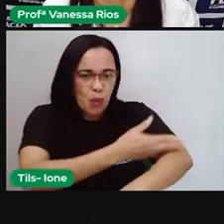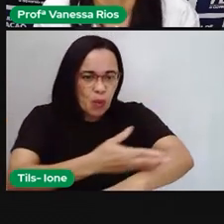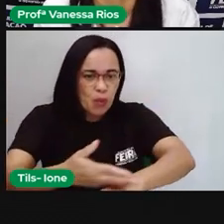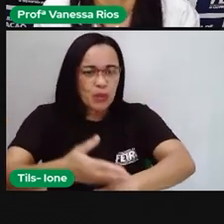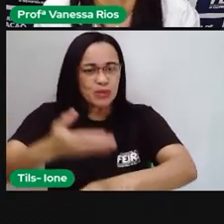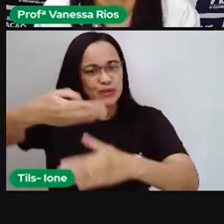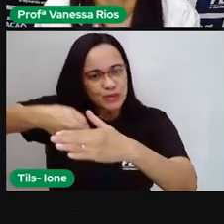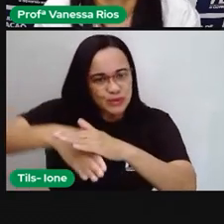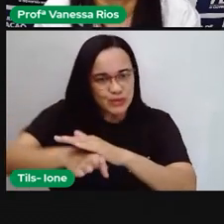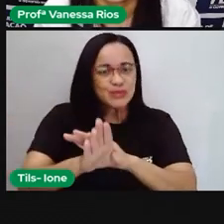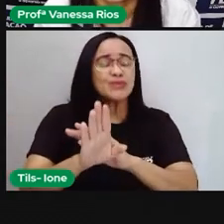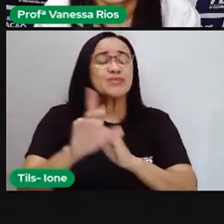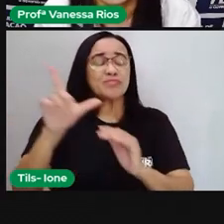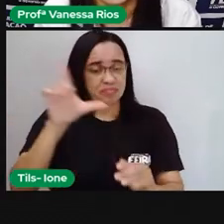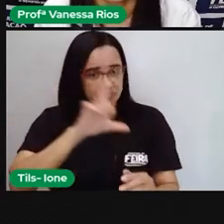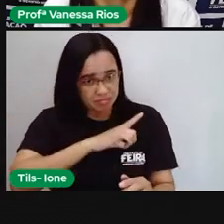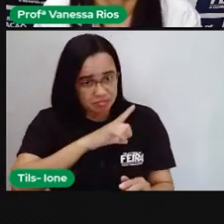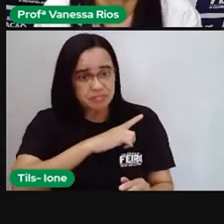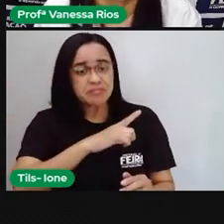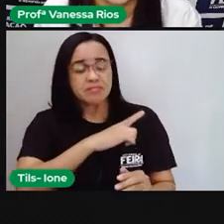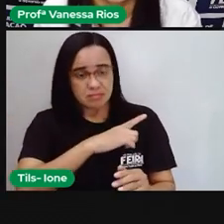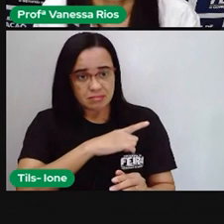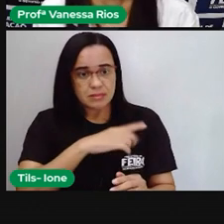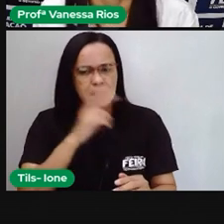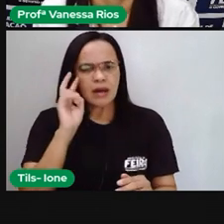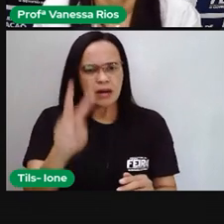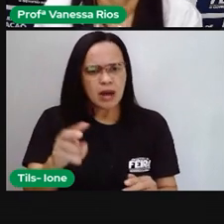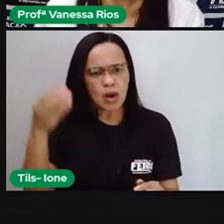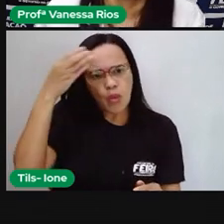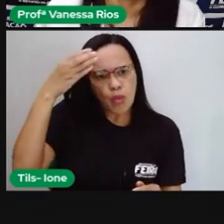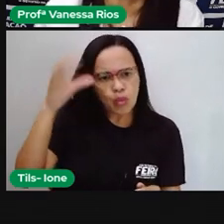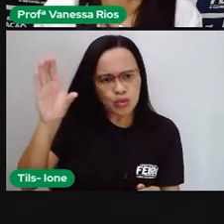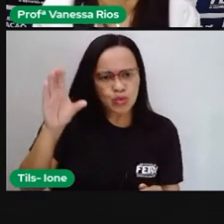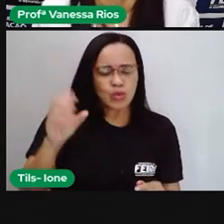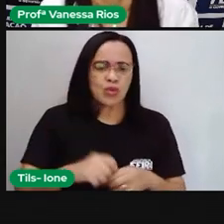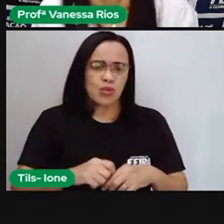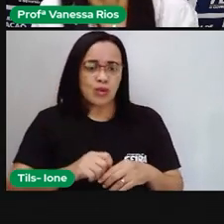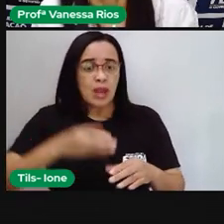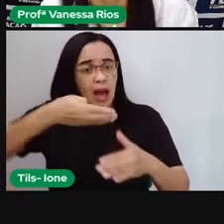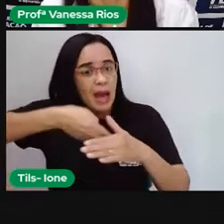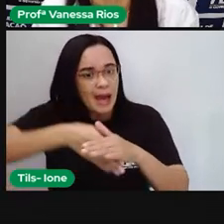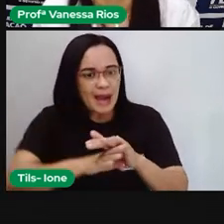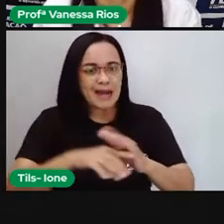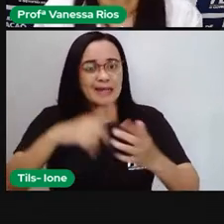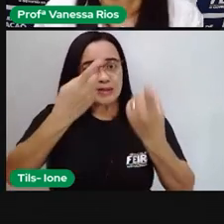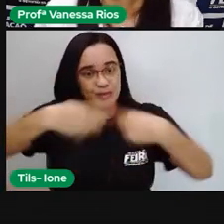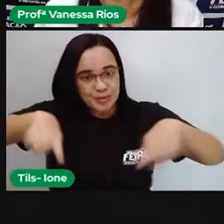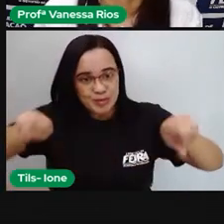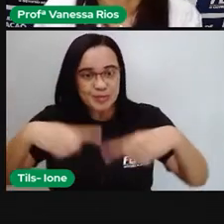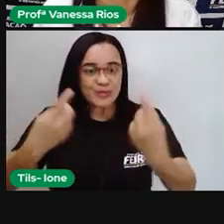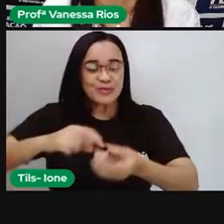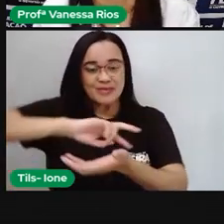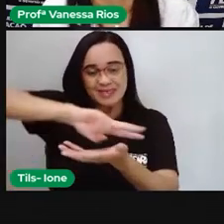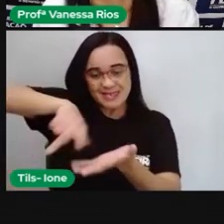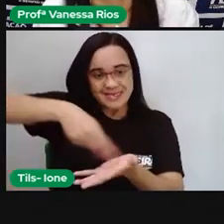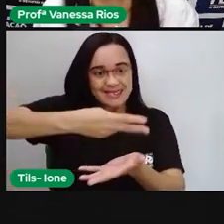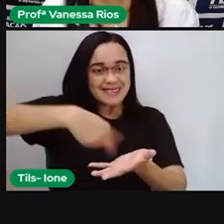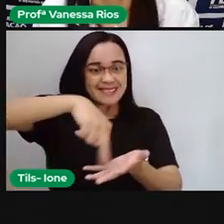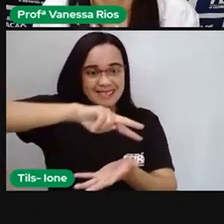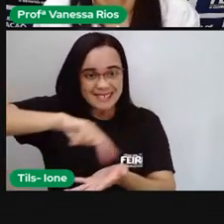observa aí entre a nossa cultura, hábitos, danças, músicas, conhecimentos,